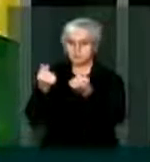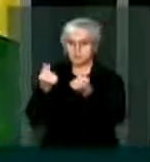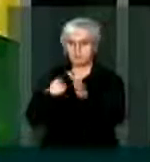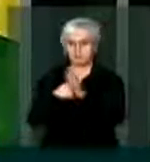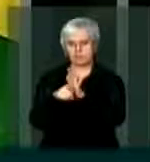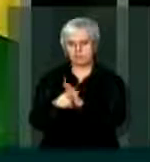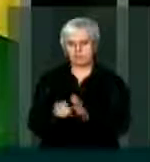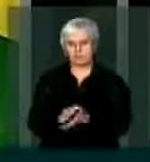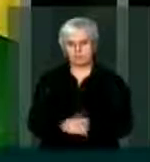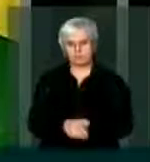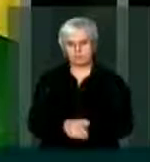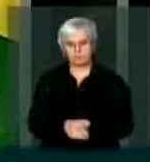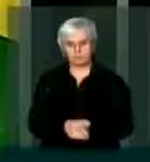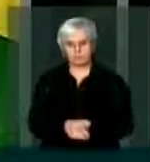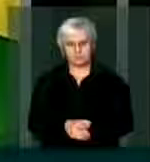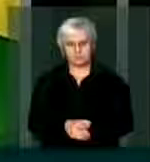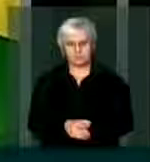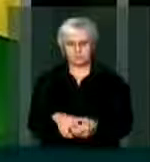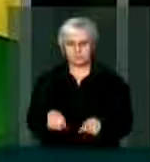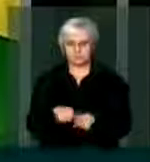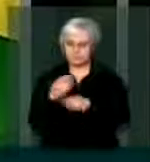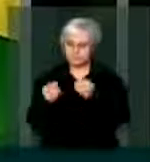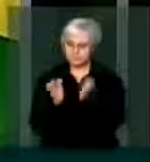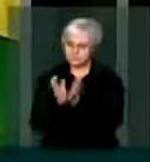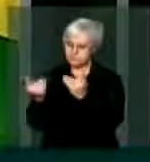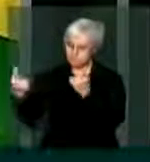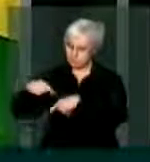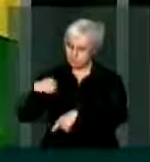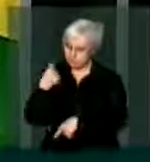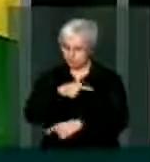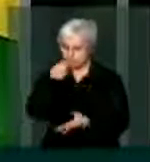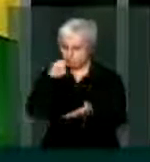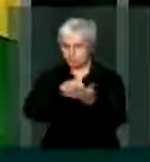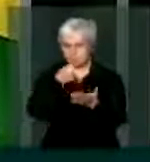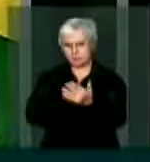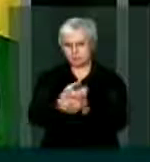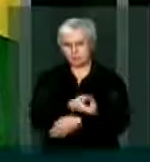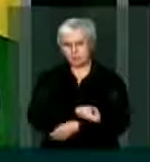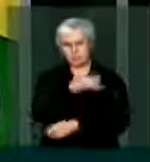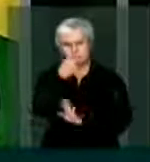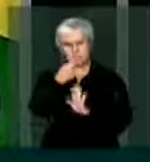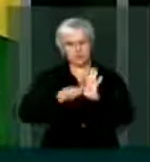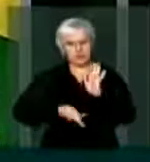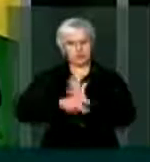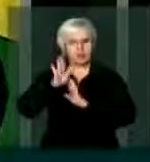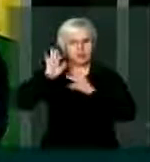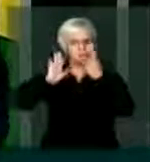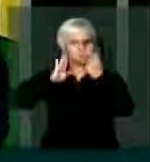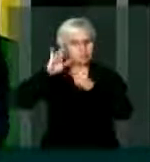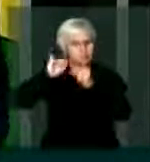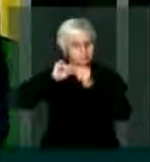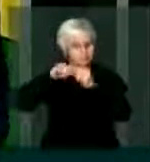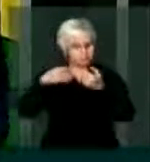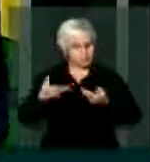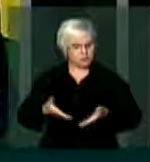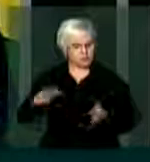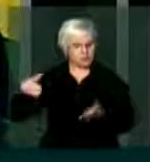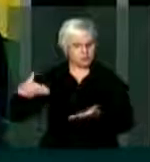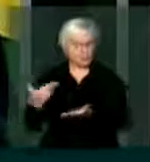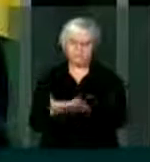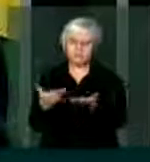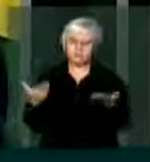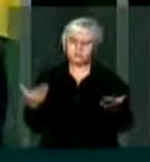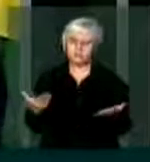o ministro da Fazenda. Como oposição, cobraremos as inúmeras promessas feitas aqui, senhor presidente, senhores